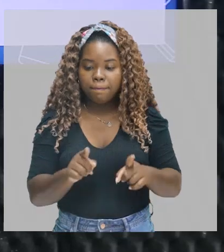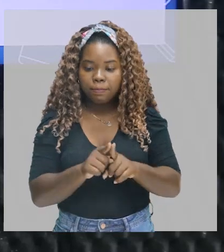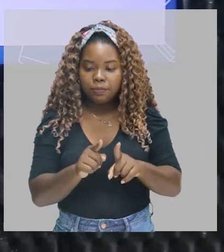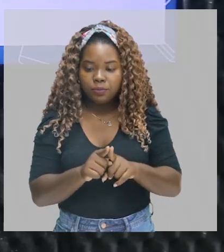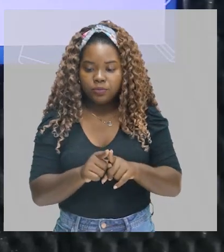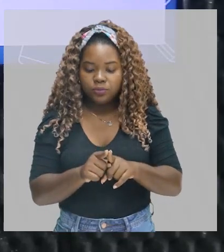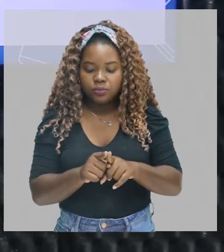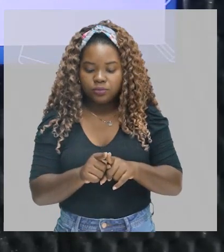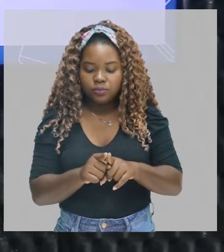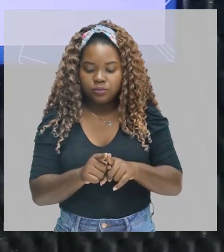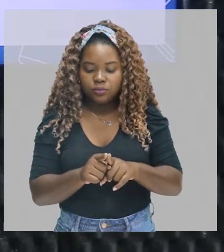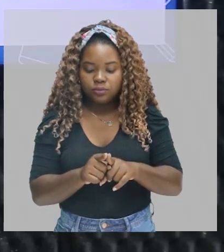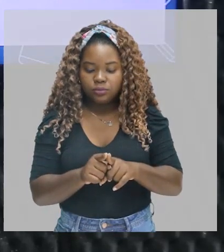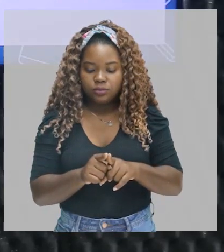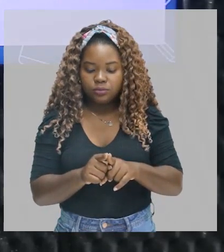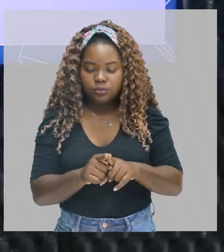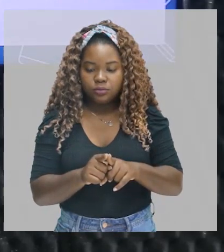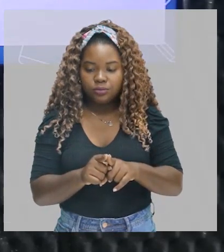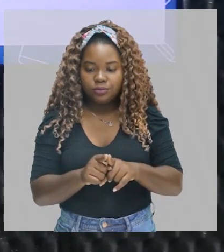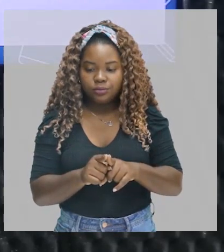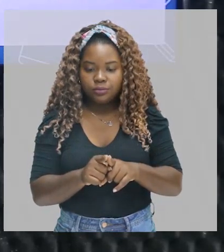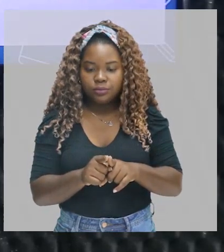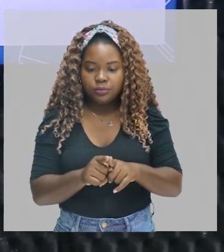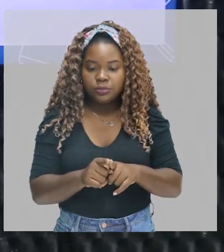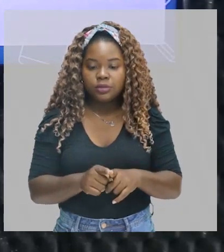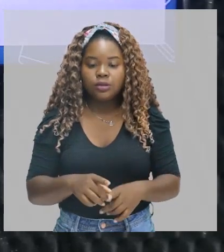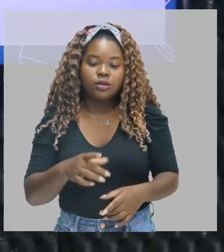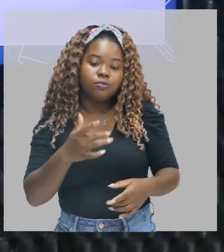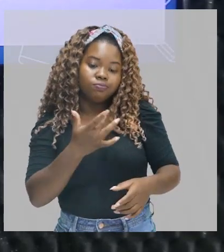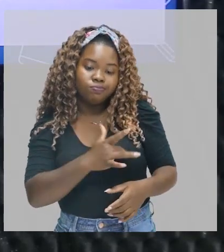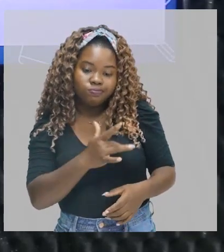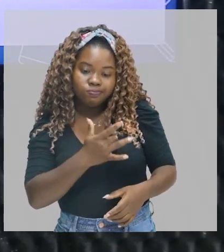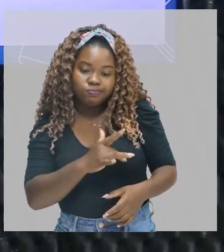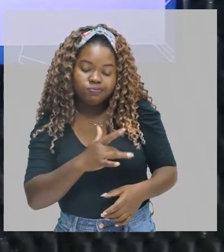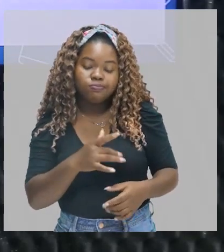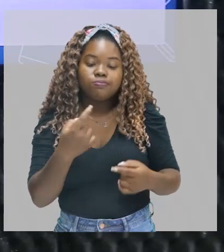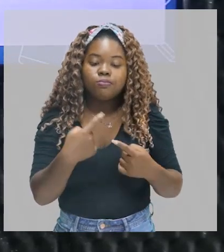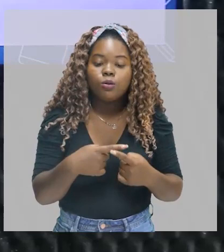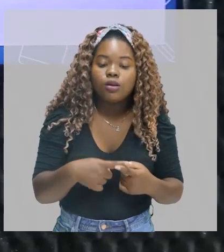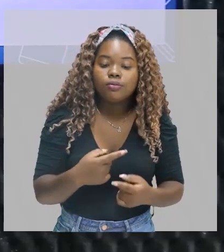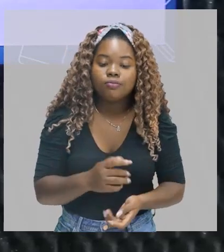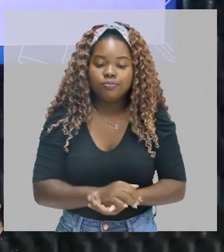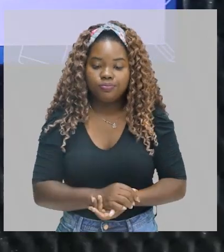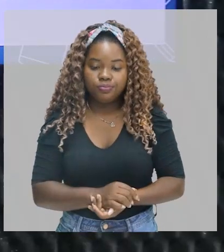simpatia e piedade. Piedade por quê?